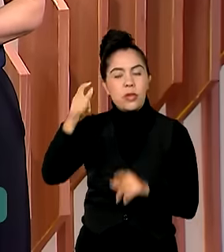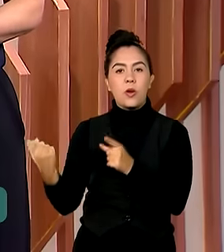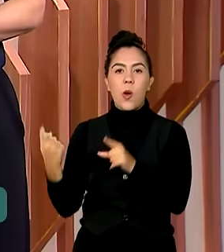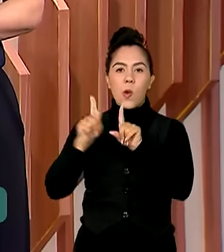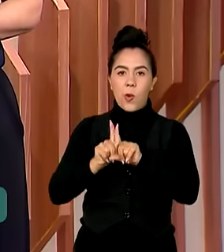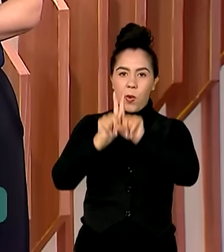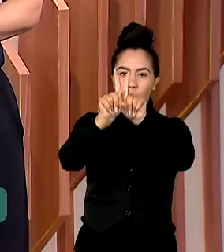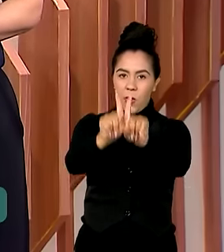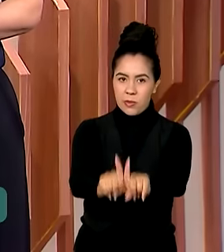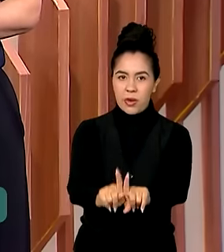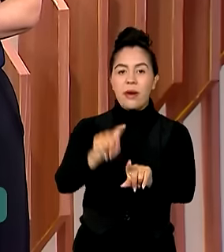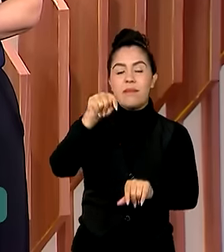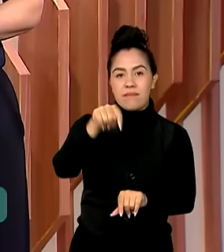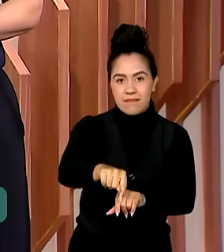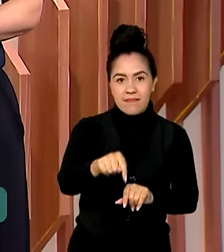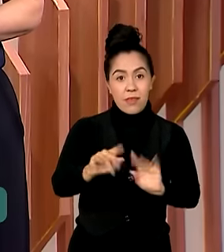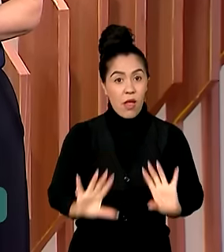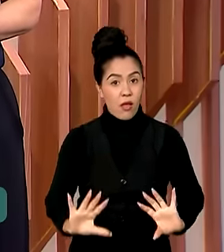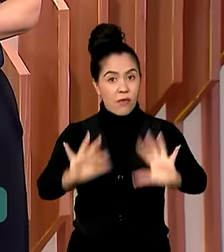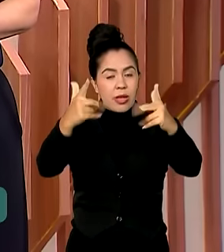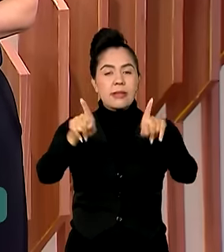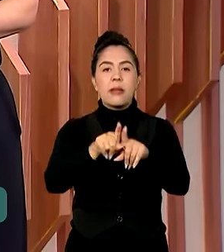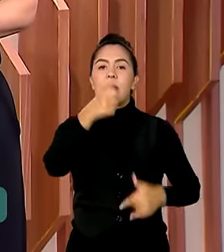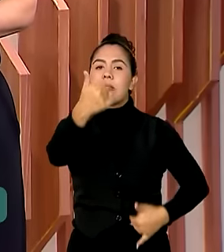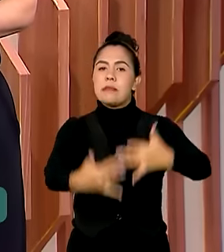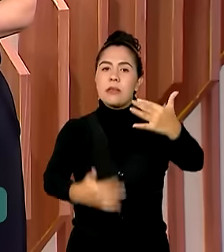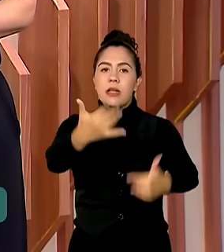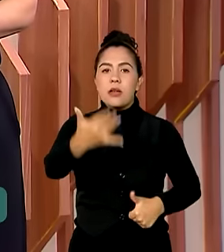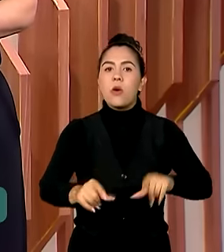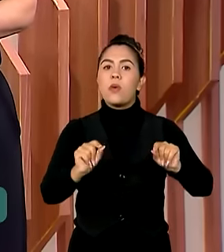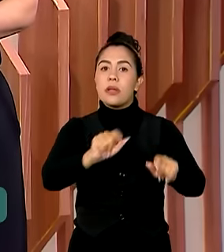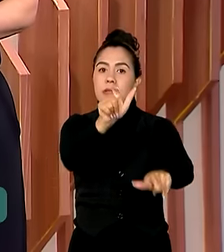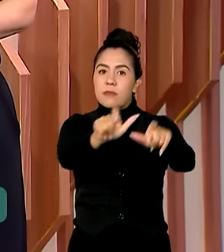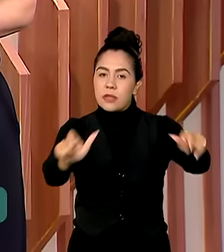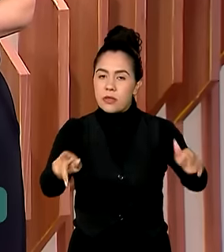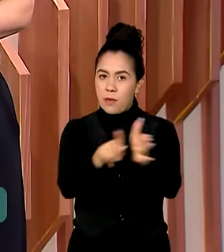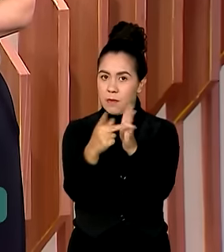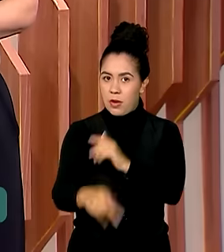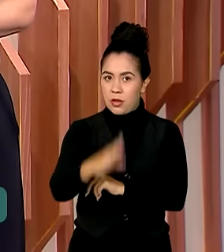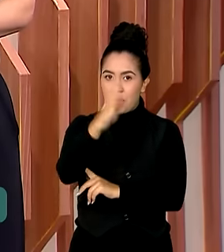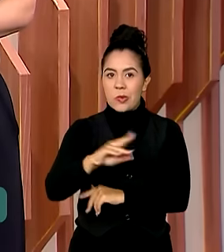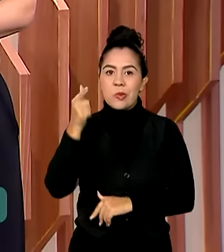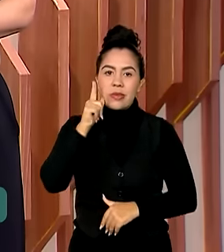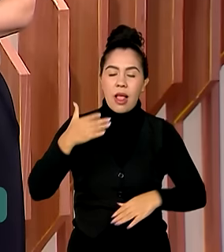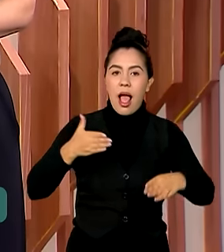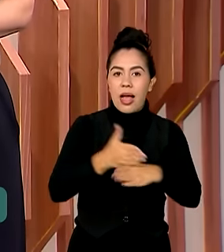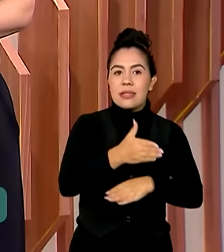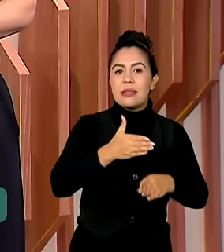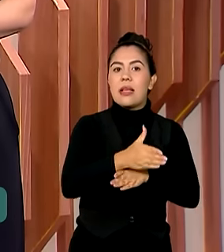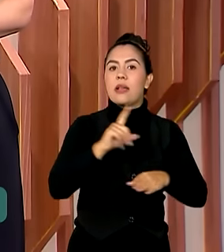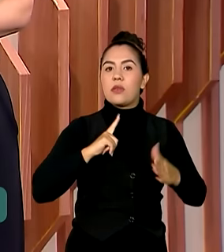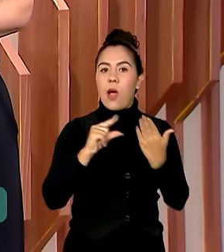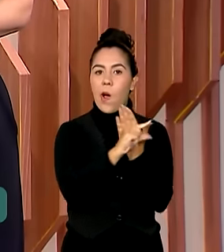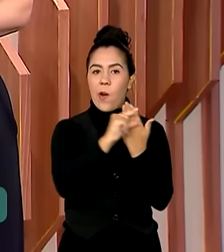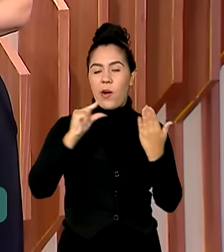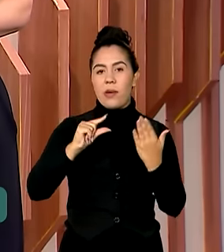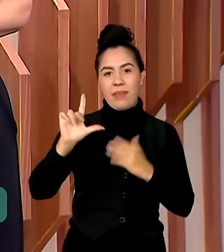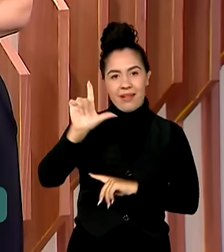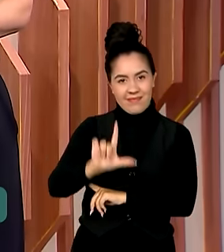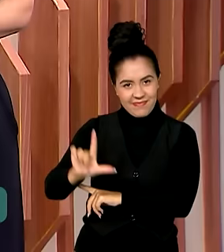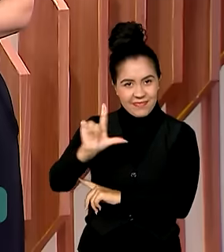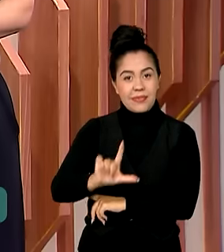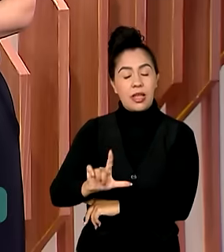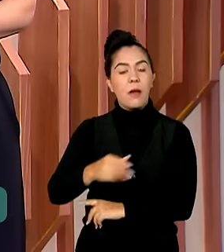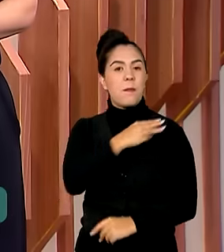do Livro e falou das ações para que os brasileiros tenham mais acesso a obras literárias. O ministro da Educação, Camilo